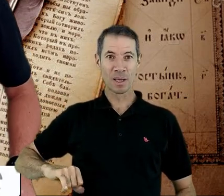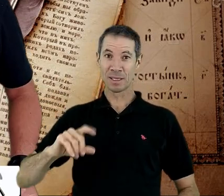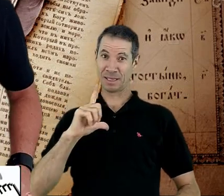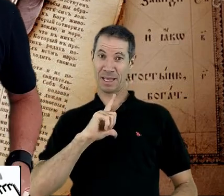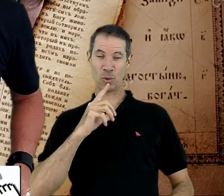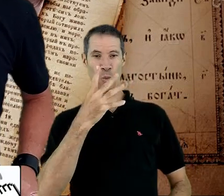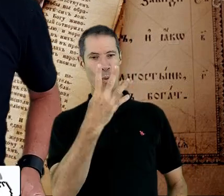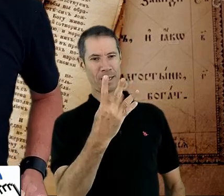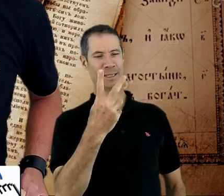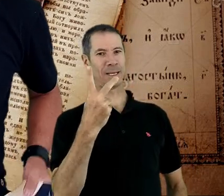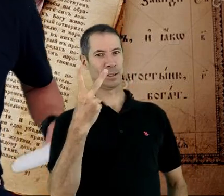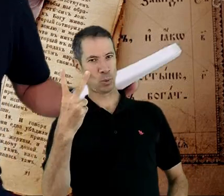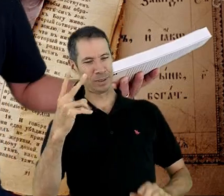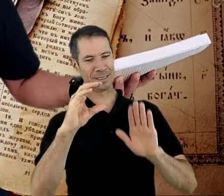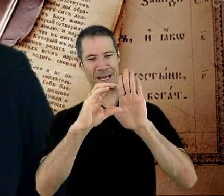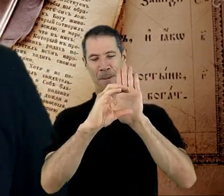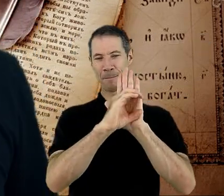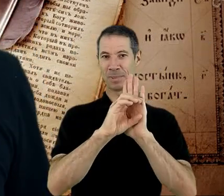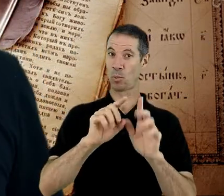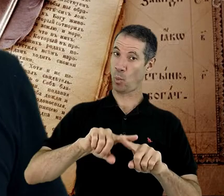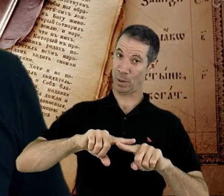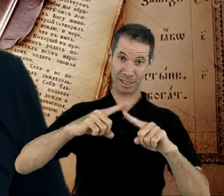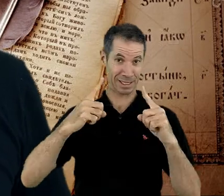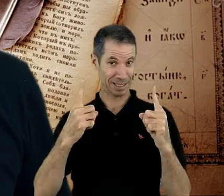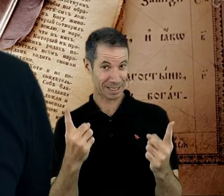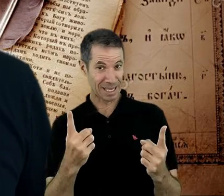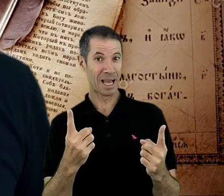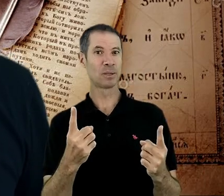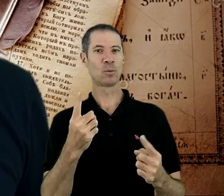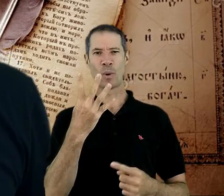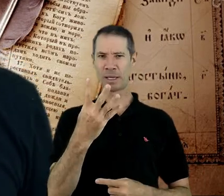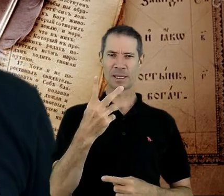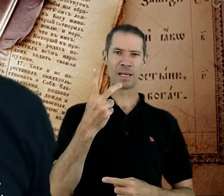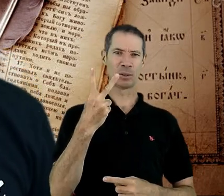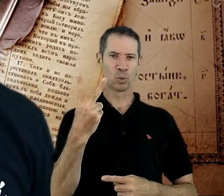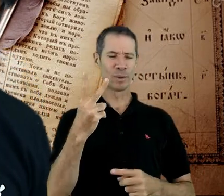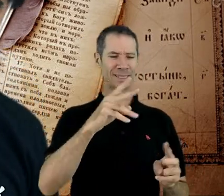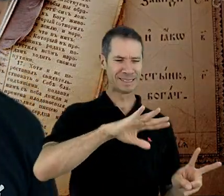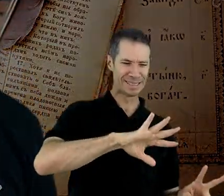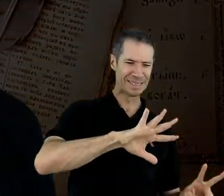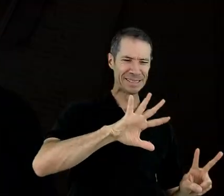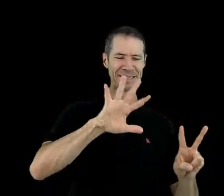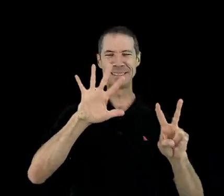42 capítulos, portanto, 42 semanas.